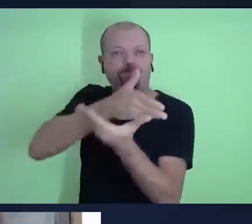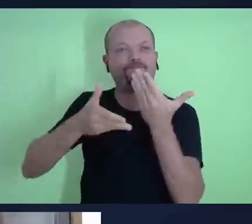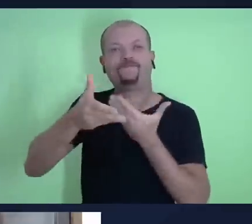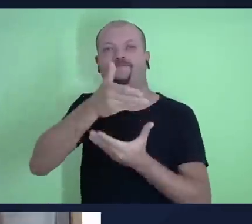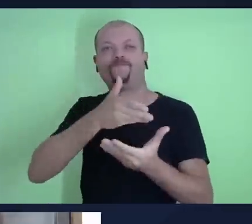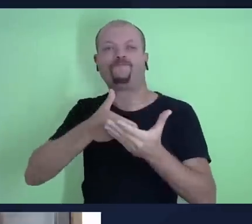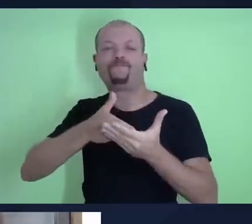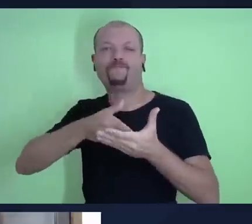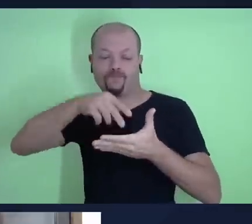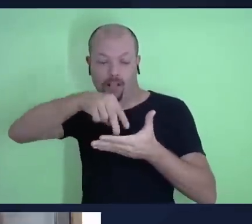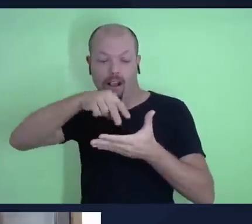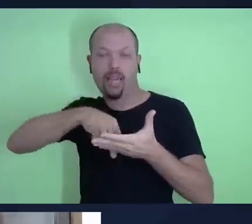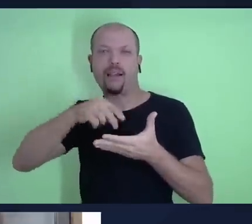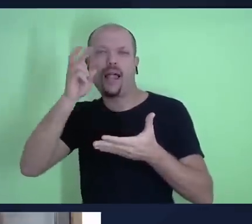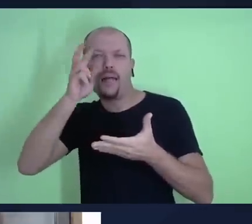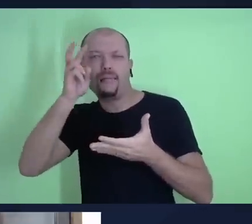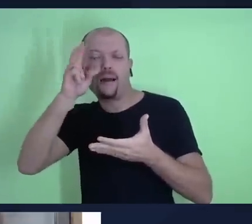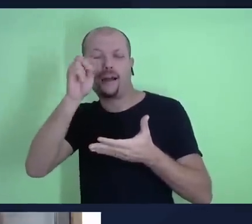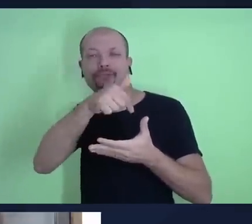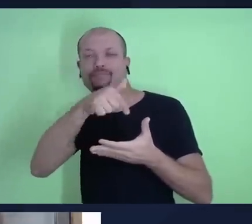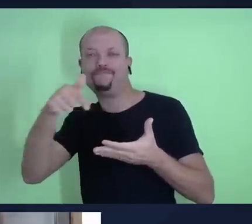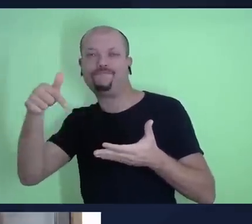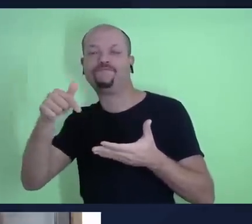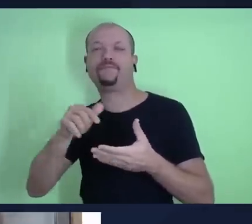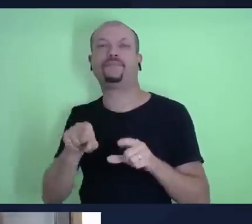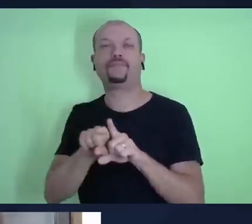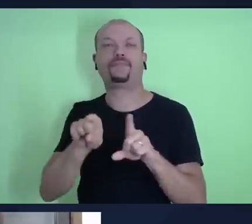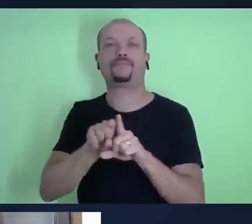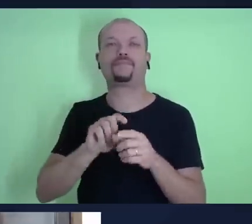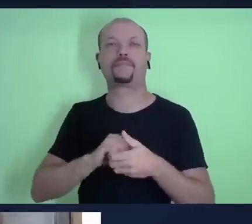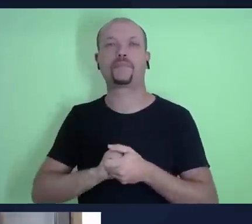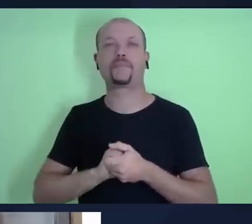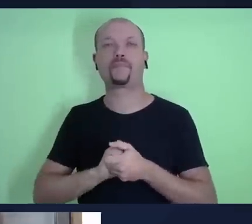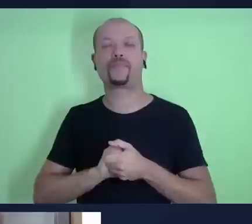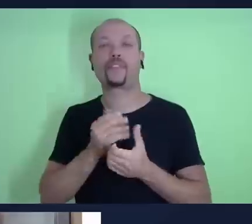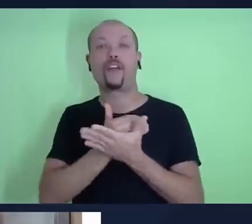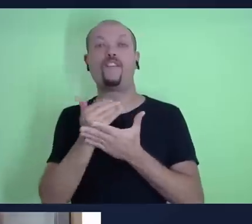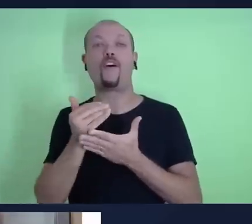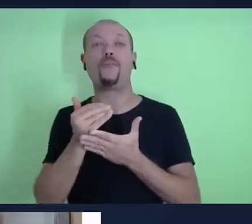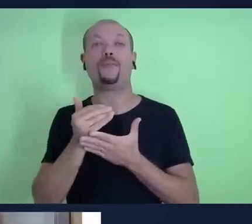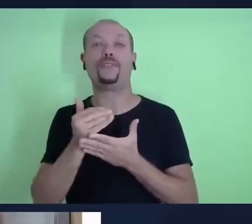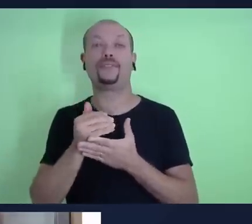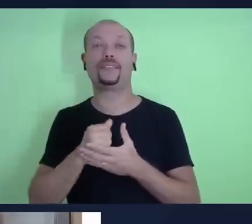o assunto da lição dessa semana, né? Eu vou começar com a